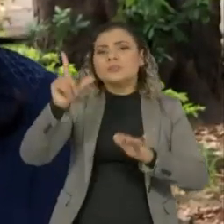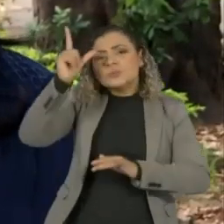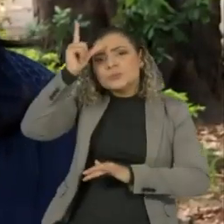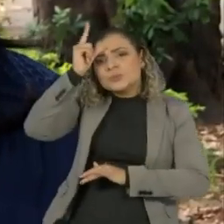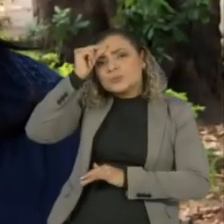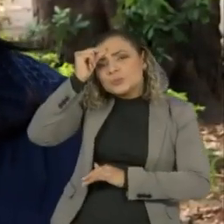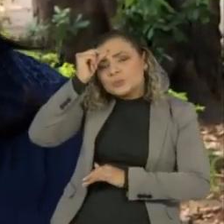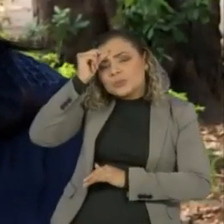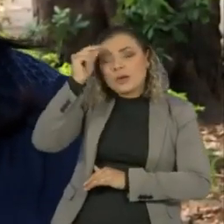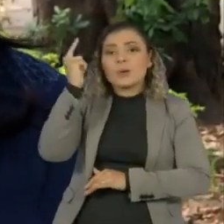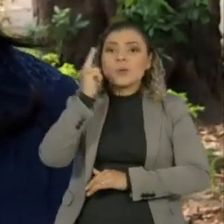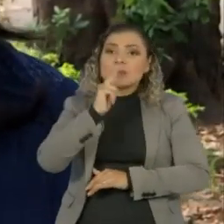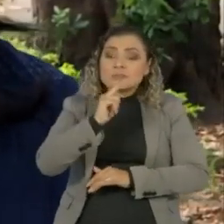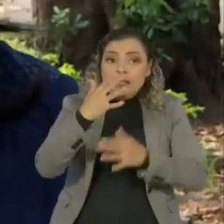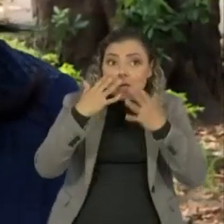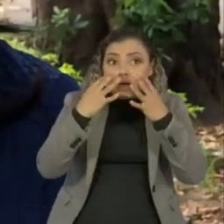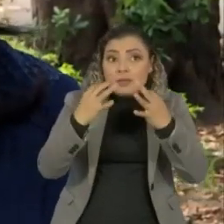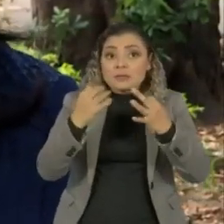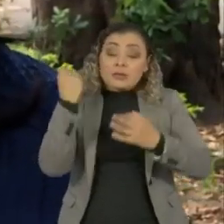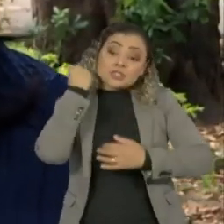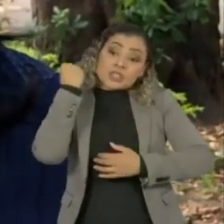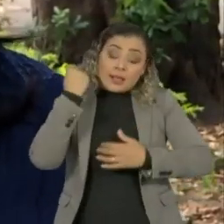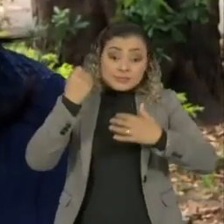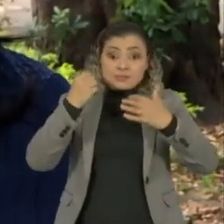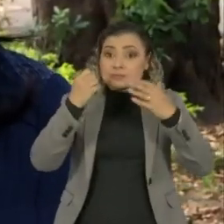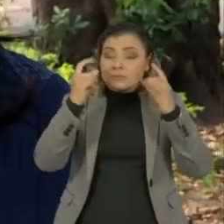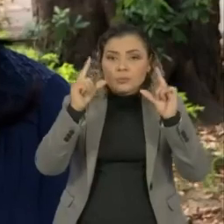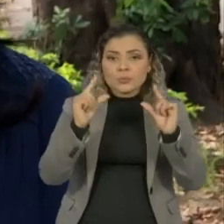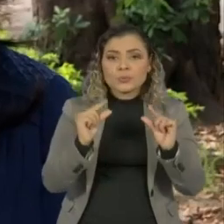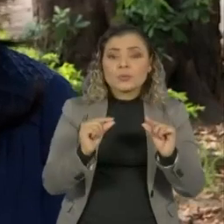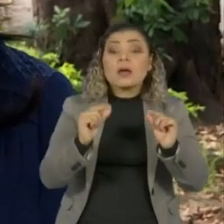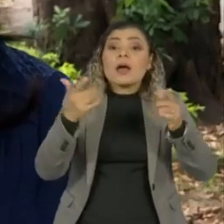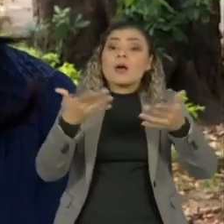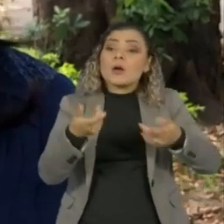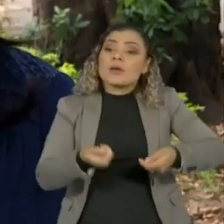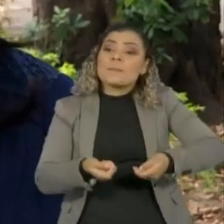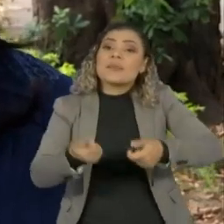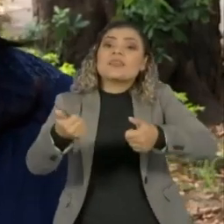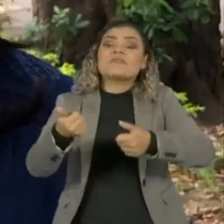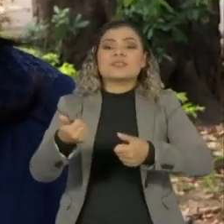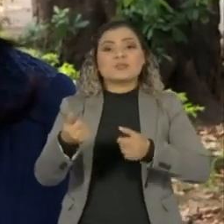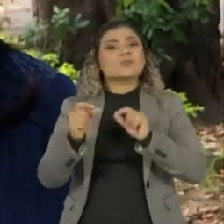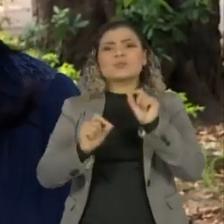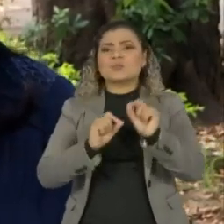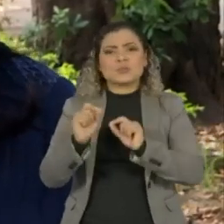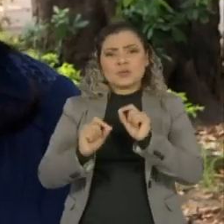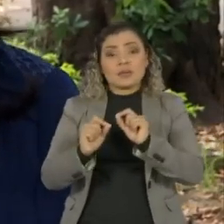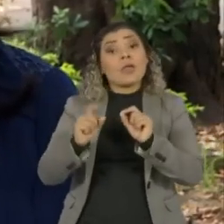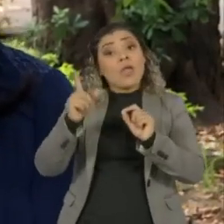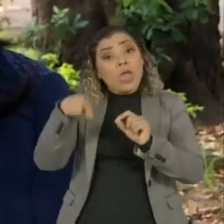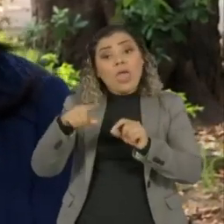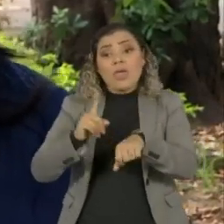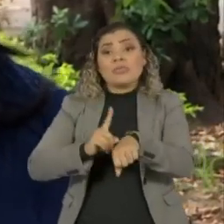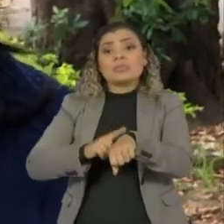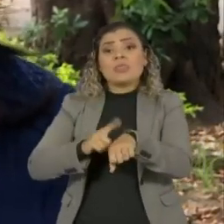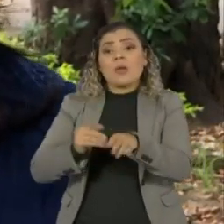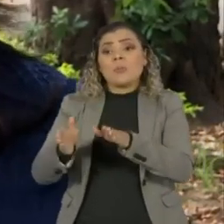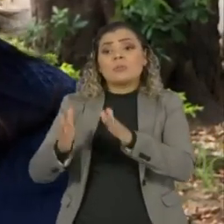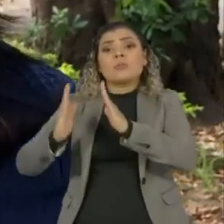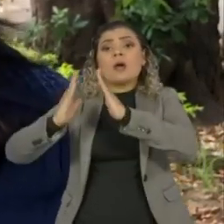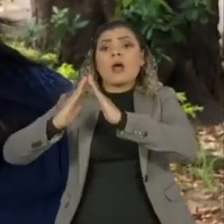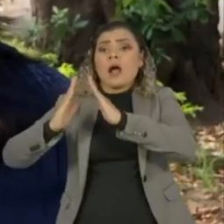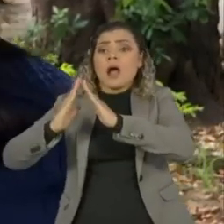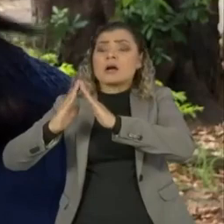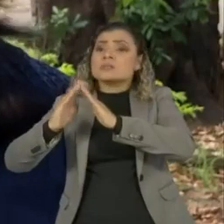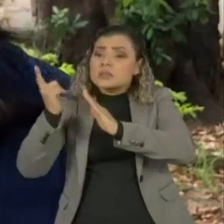distância e a tensão, os dois foram beneficiados pelo projeto Isolar, que oferece moradias temporárias para profissionais